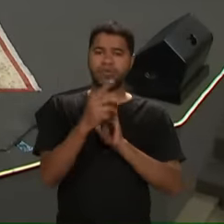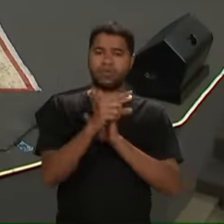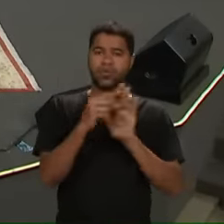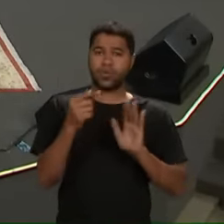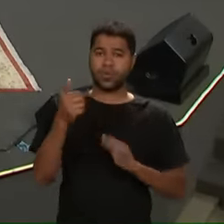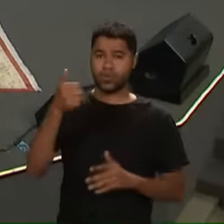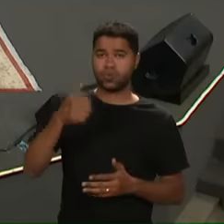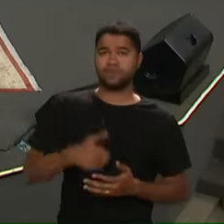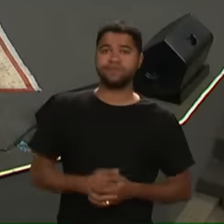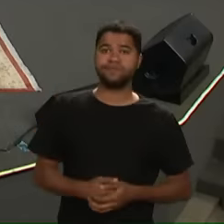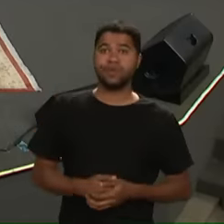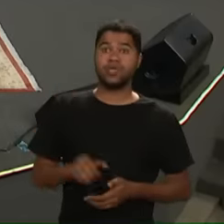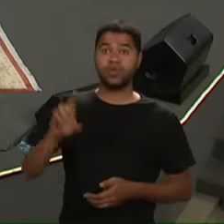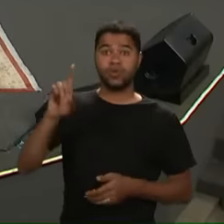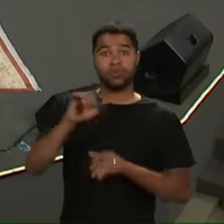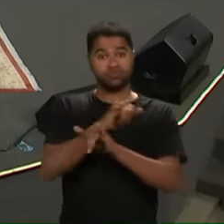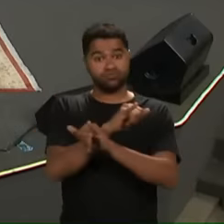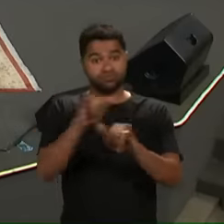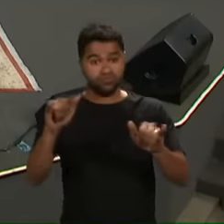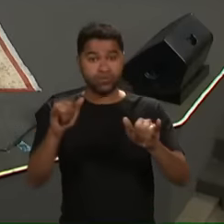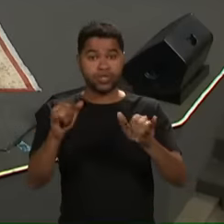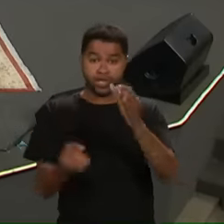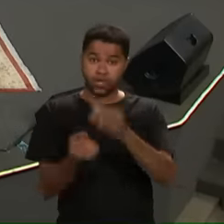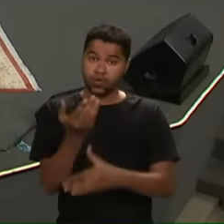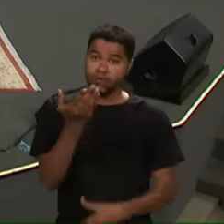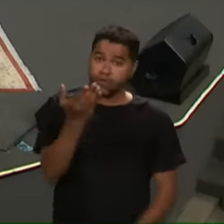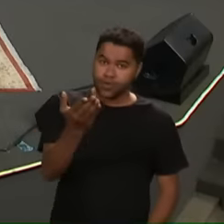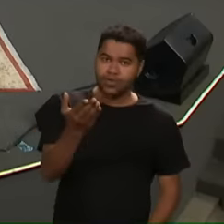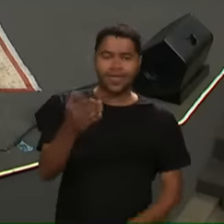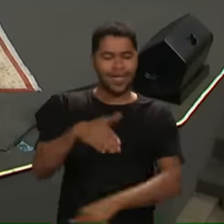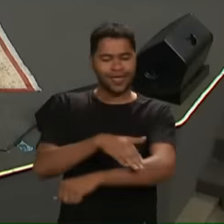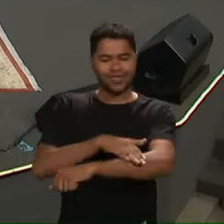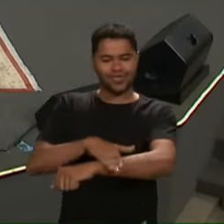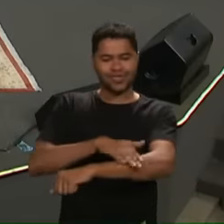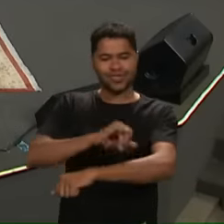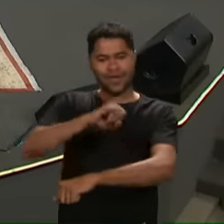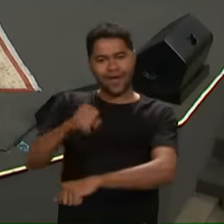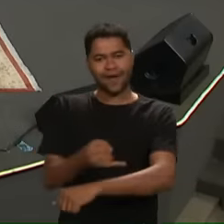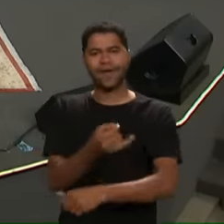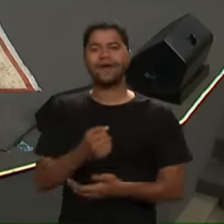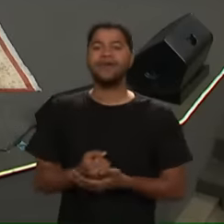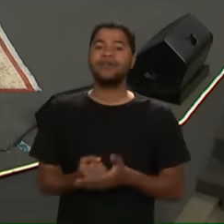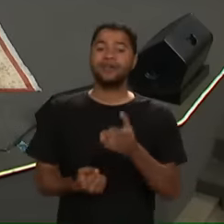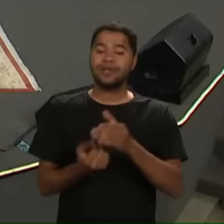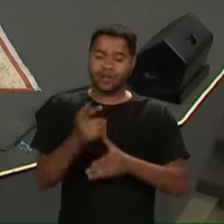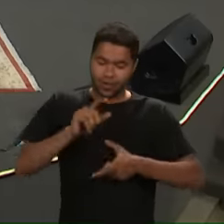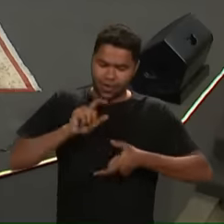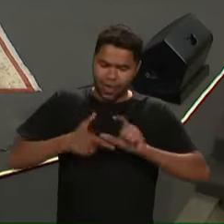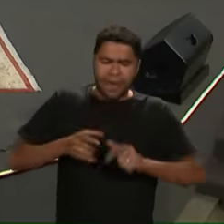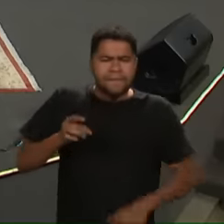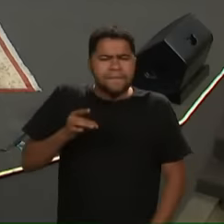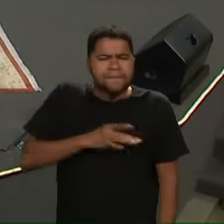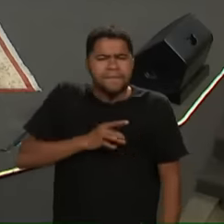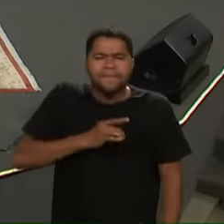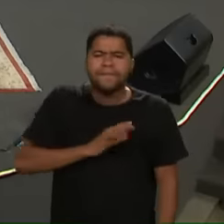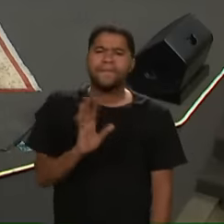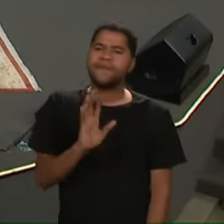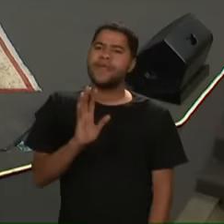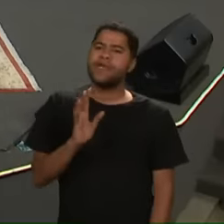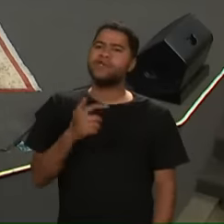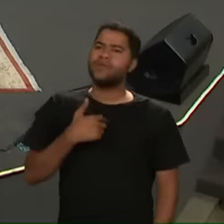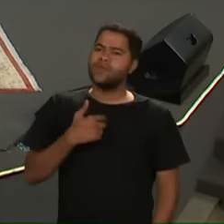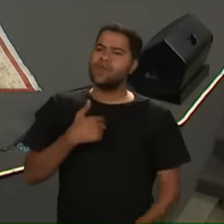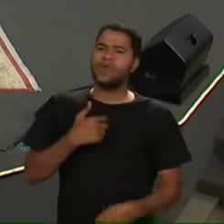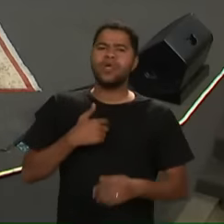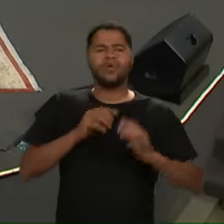diz o Senhor Que te criou, ó Jacó Que te formou, Israel Não temas Porque eu te remi